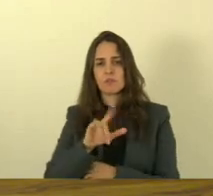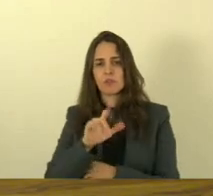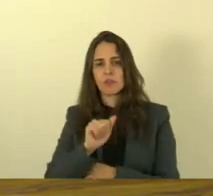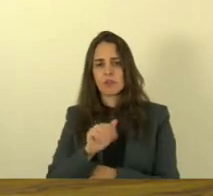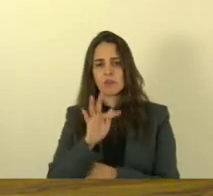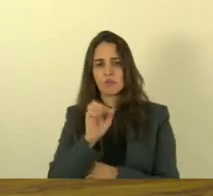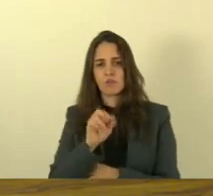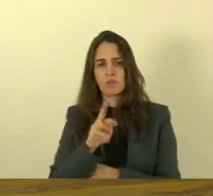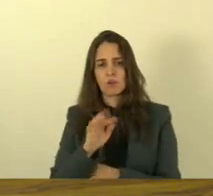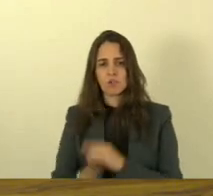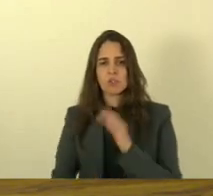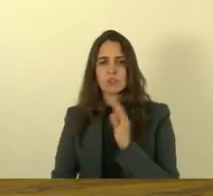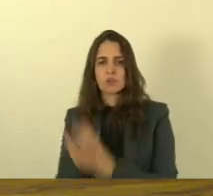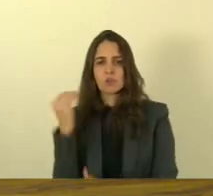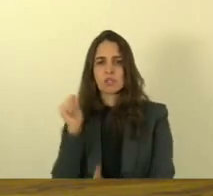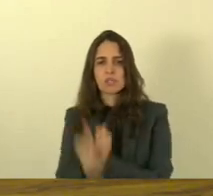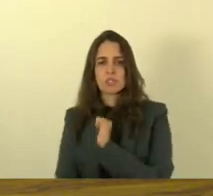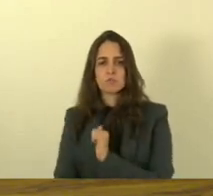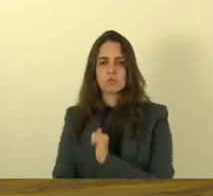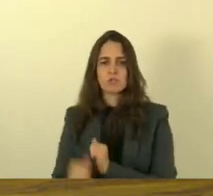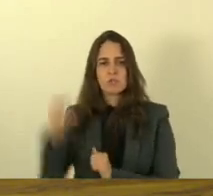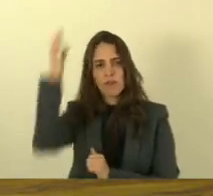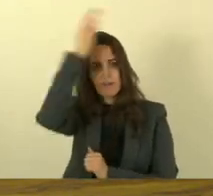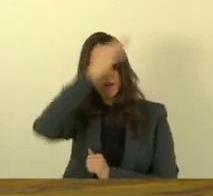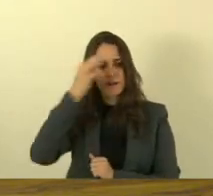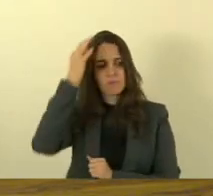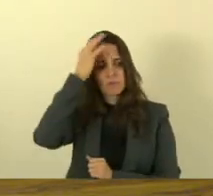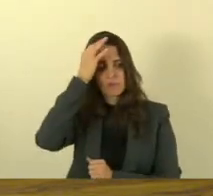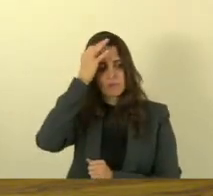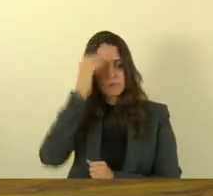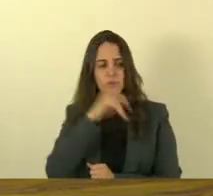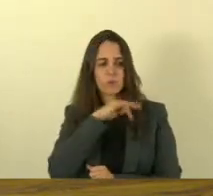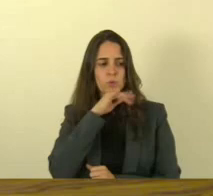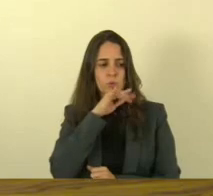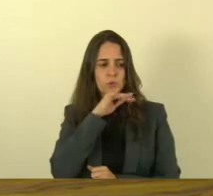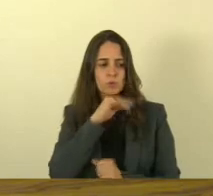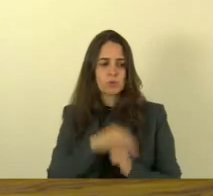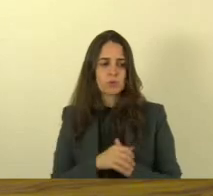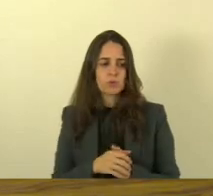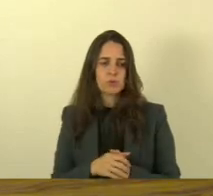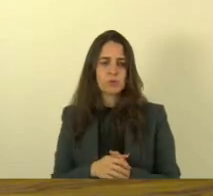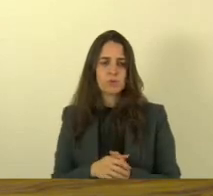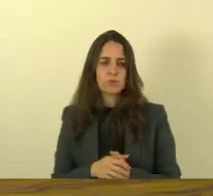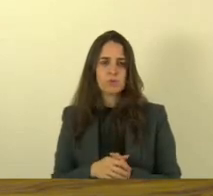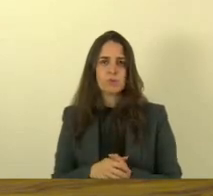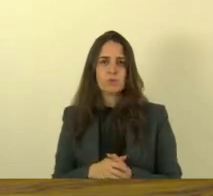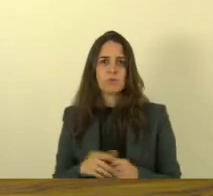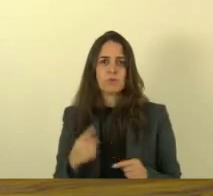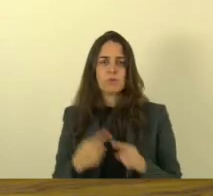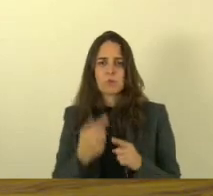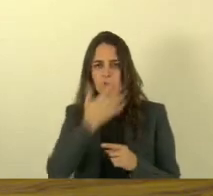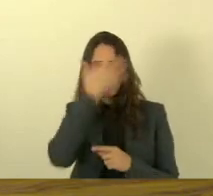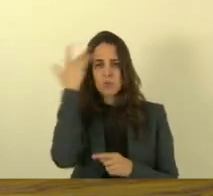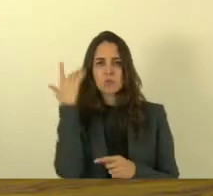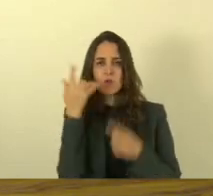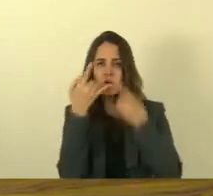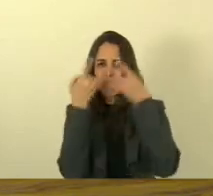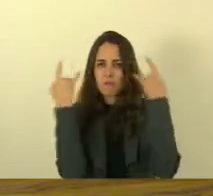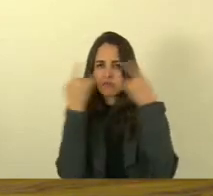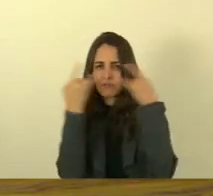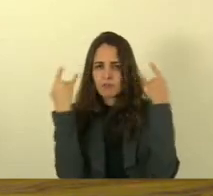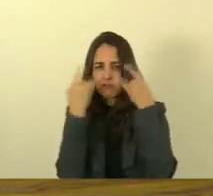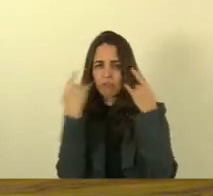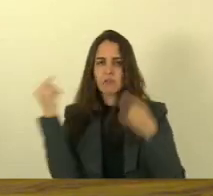Desportiva Desportiva Capixaba que foi uma tragédia um bando de mercenários que